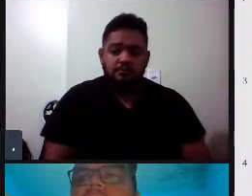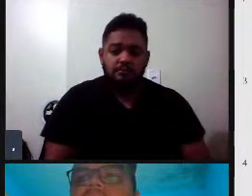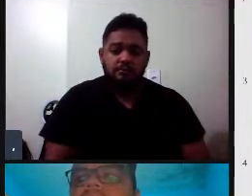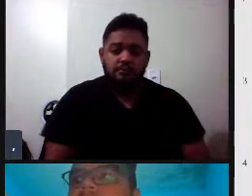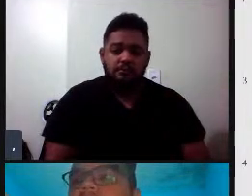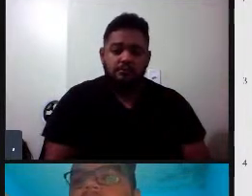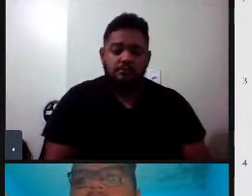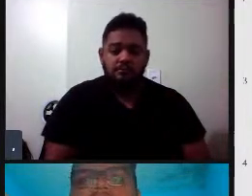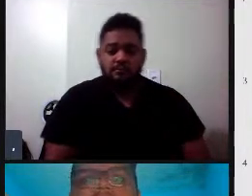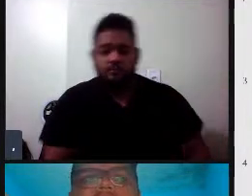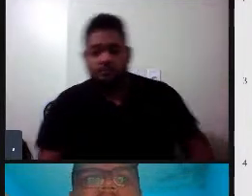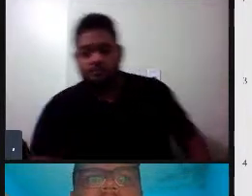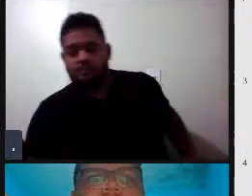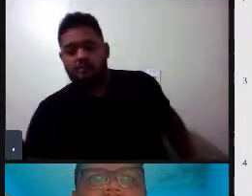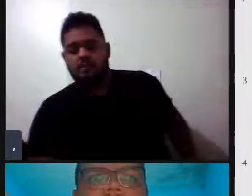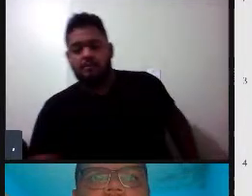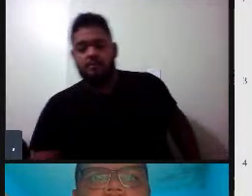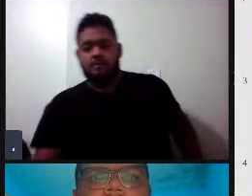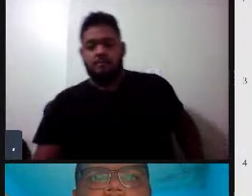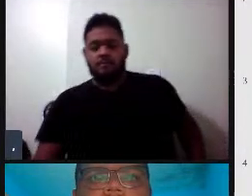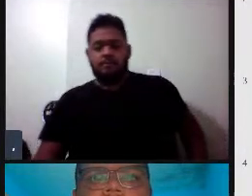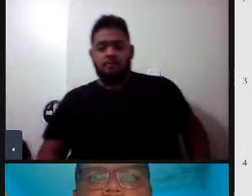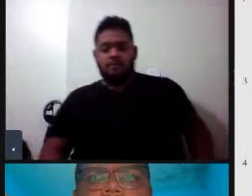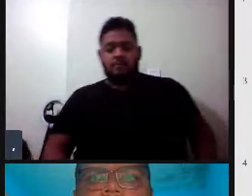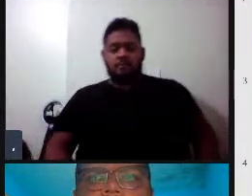Peraí, eu tirei. Eu vou já botar de novo aqui.